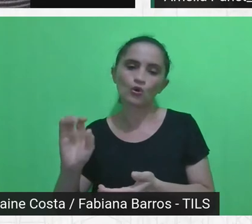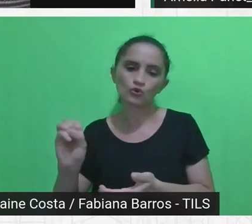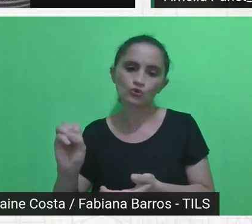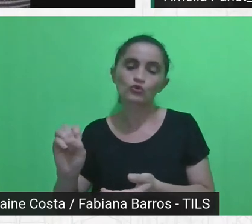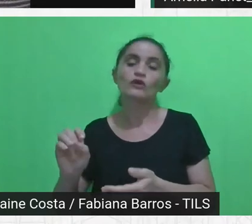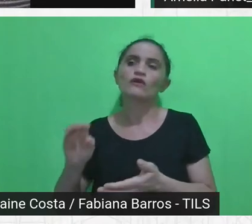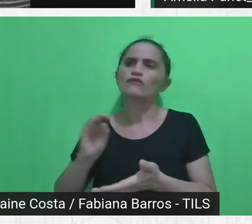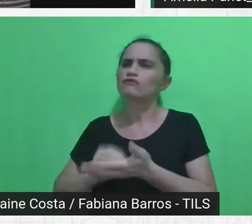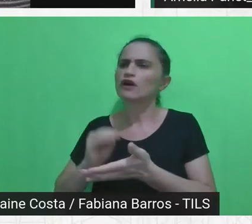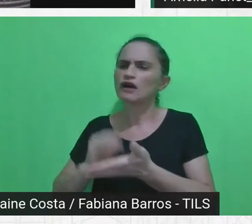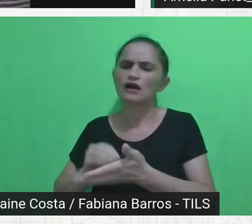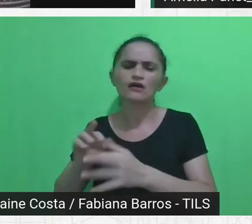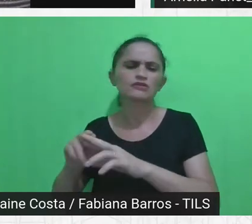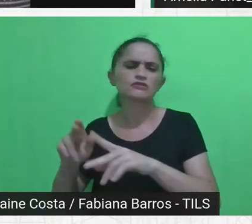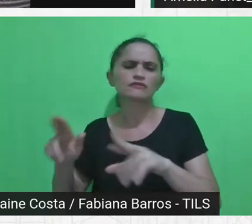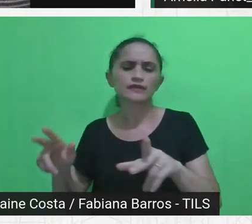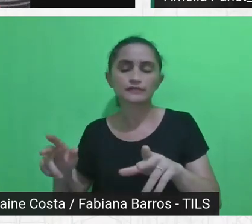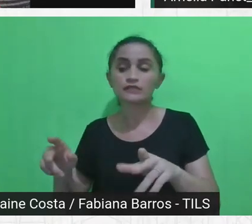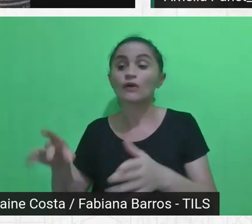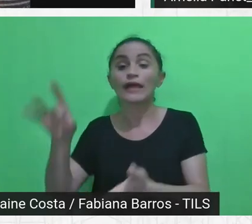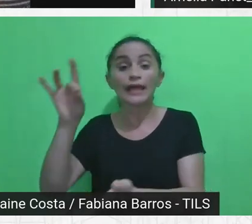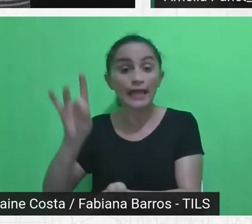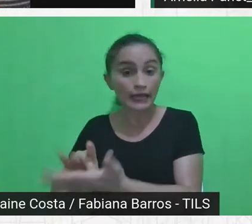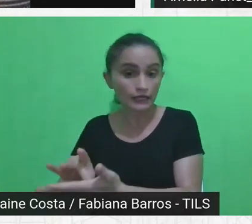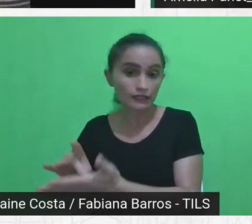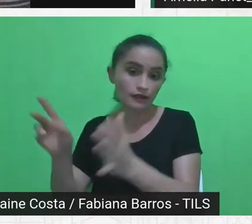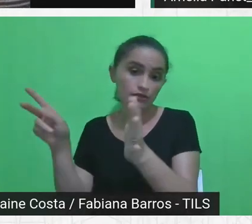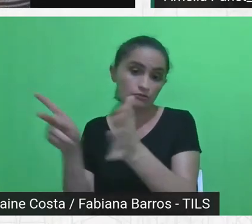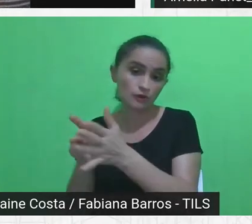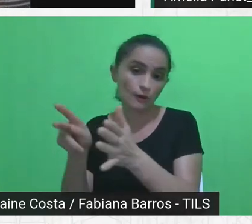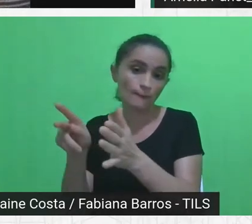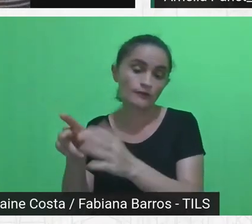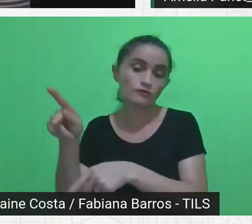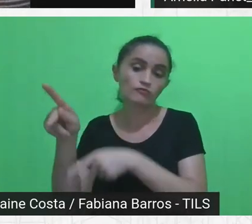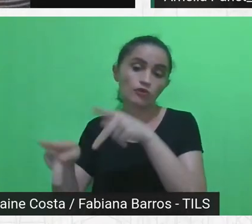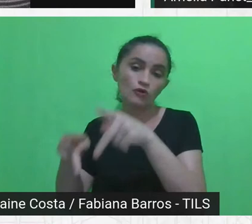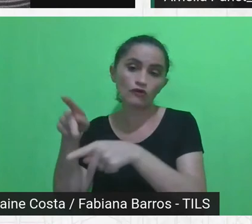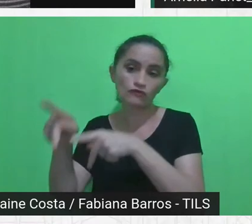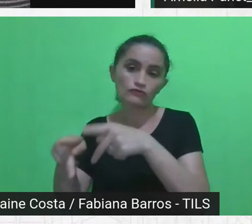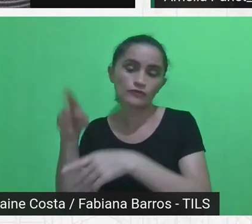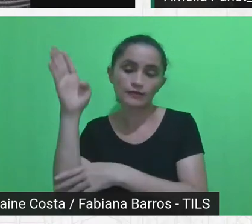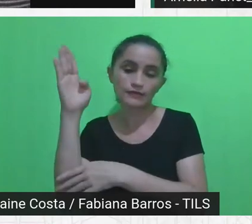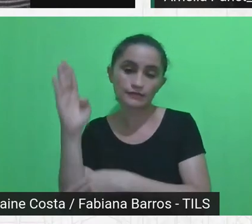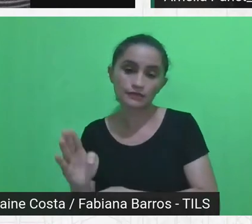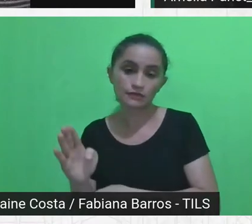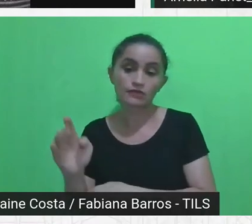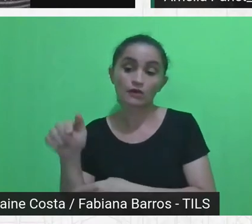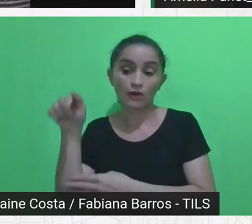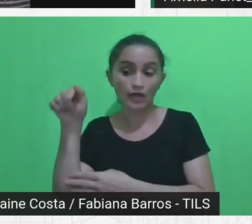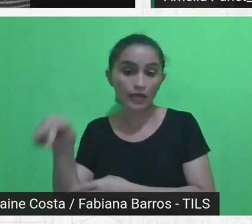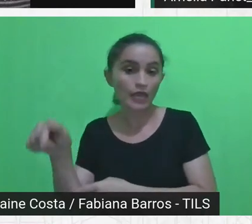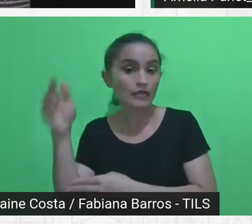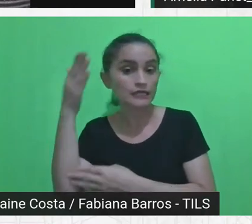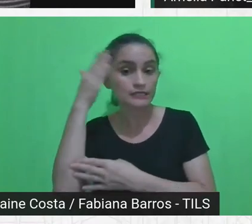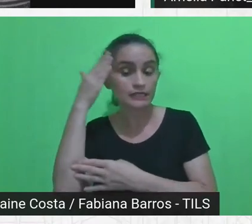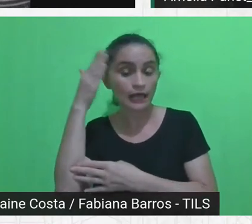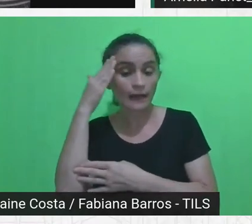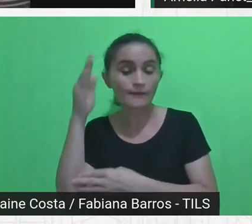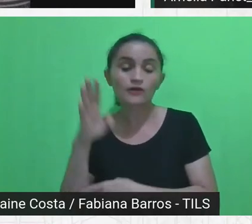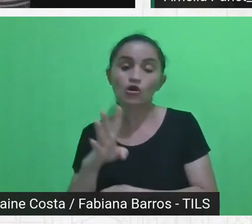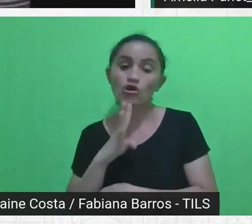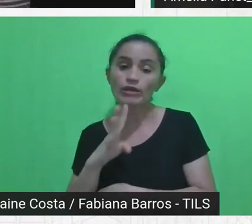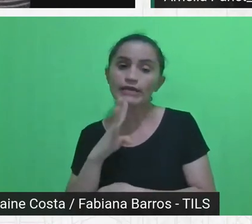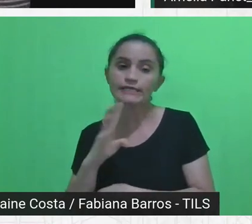pelo qual a gente pertence, que é de uma sabedoria assim, inestimável, então tudo que a gente puder colaborar